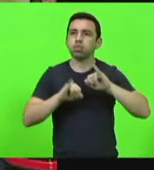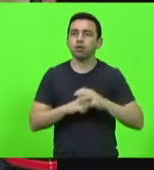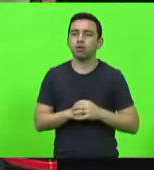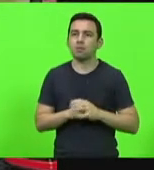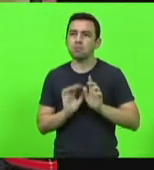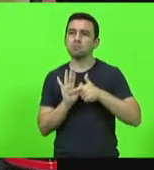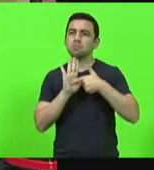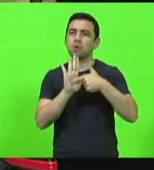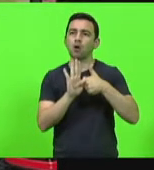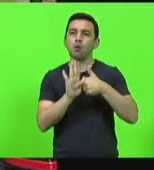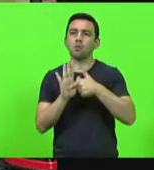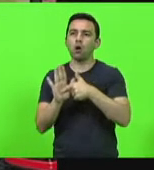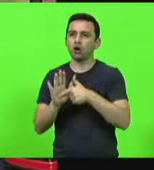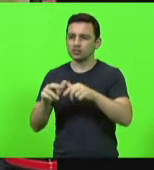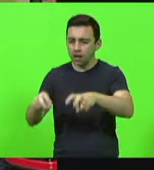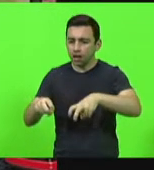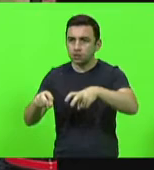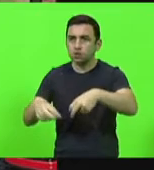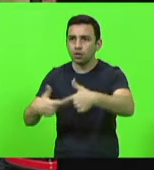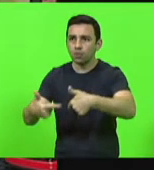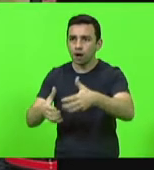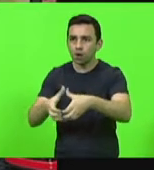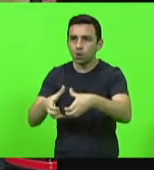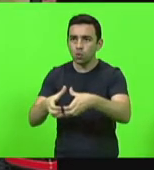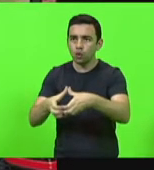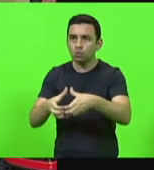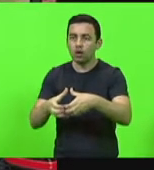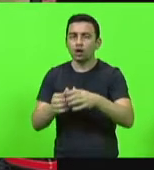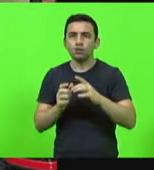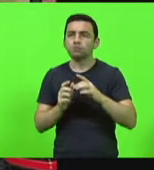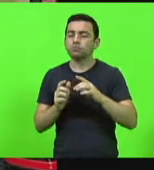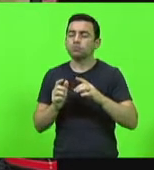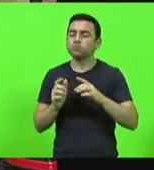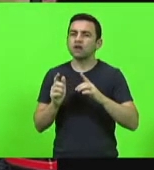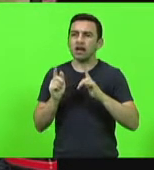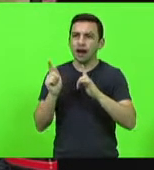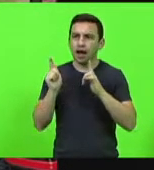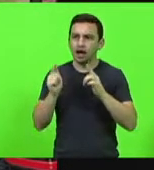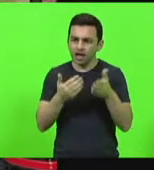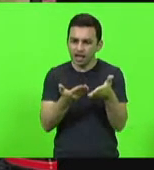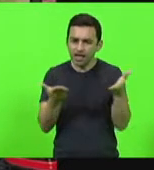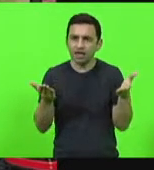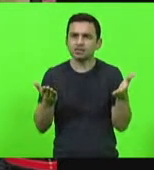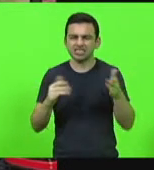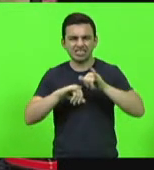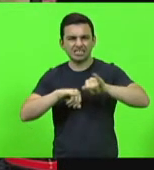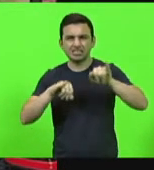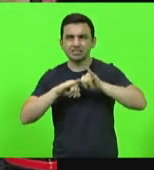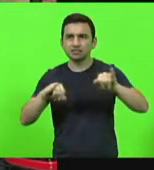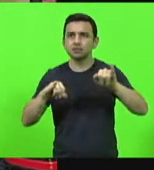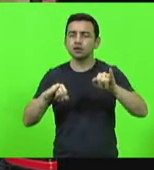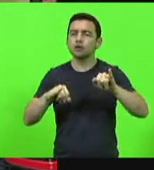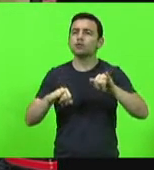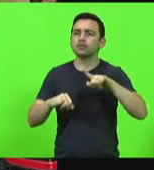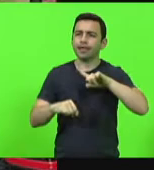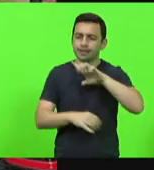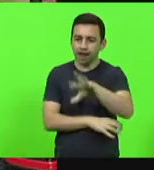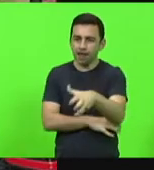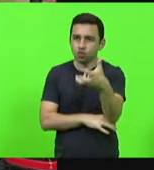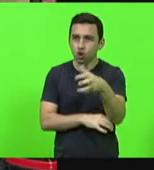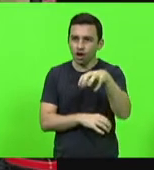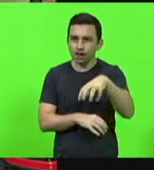taxar os agricultores que fizeram uma manifestação legítima, botaram o trator na rodovia,